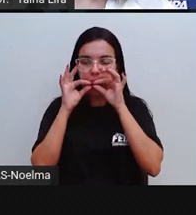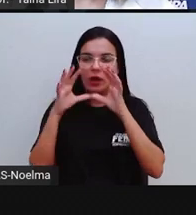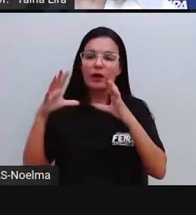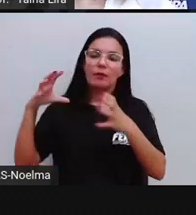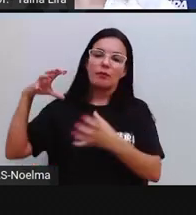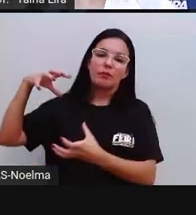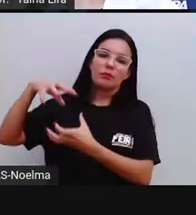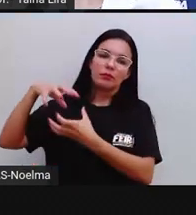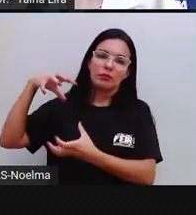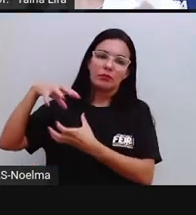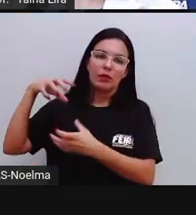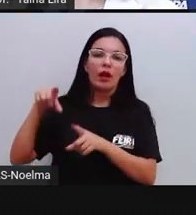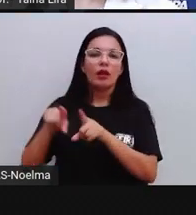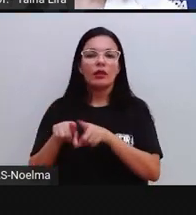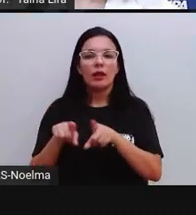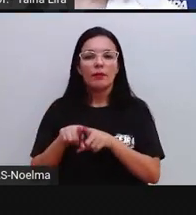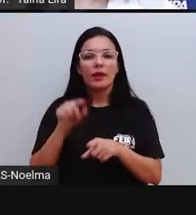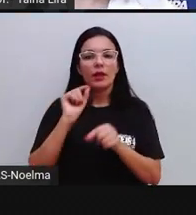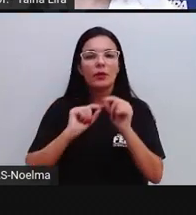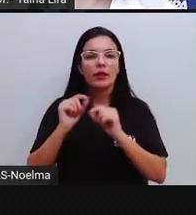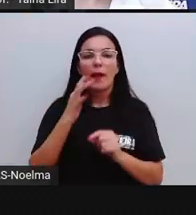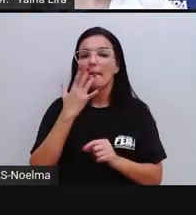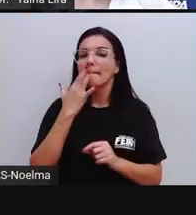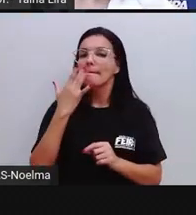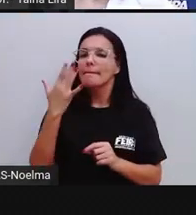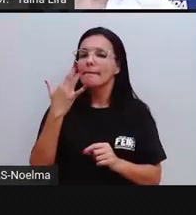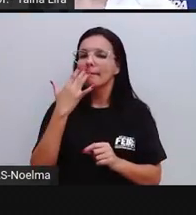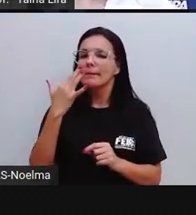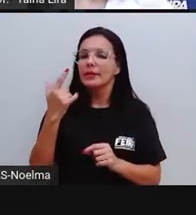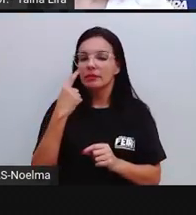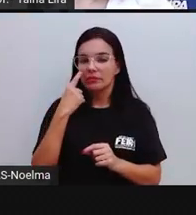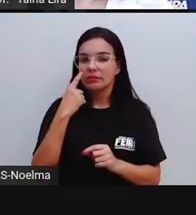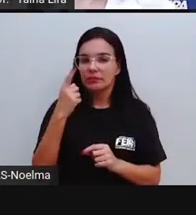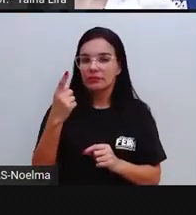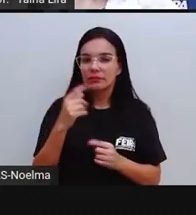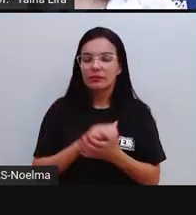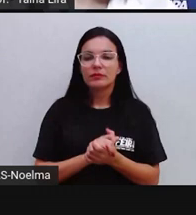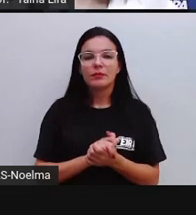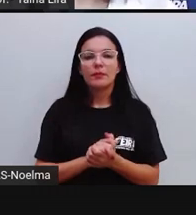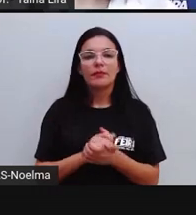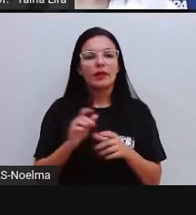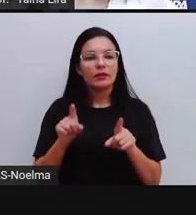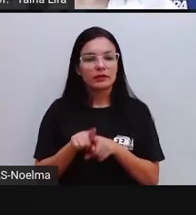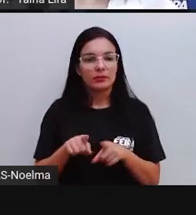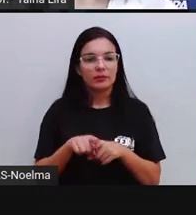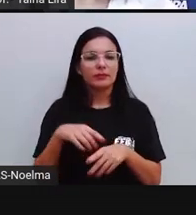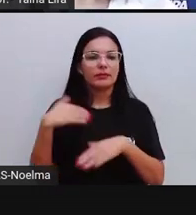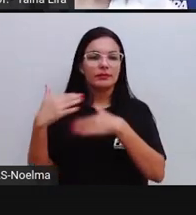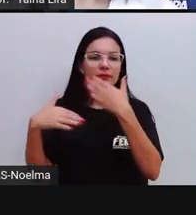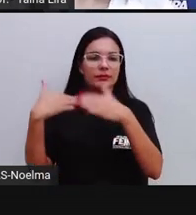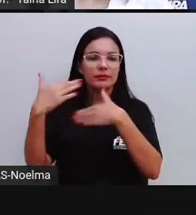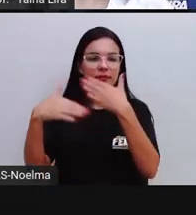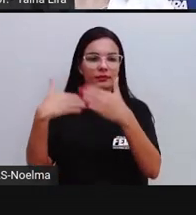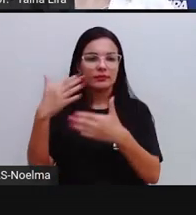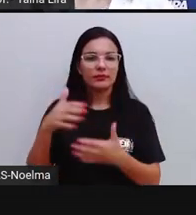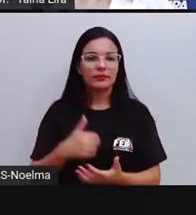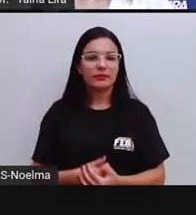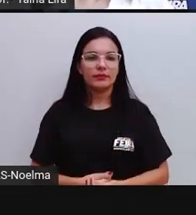aqui, ó, esse brilho que também utiliza, né, o látex e por aí vai, certo?